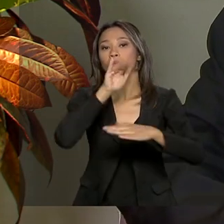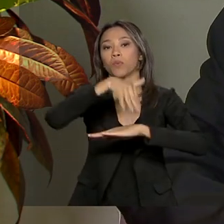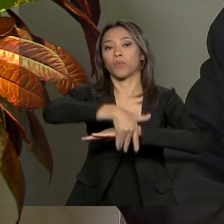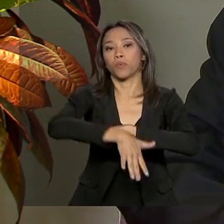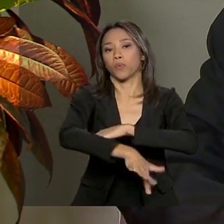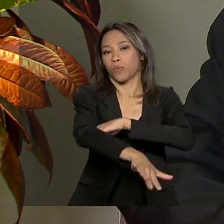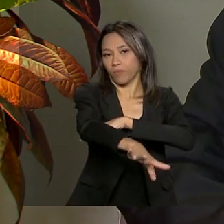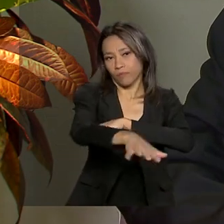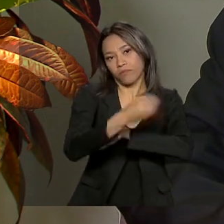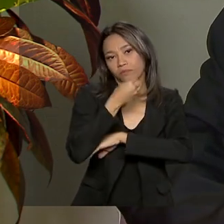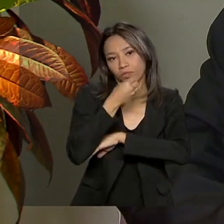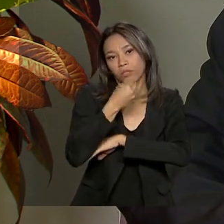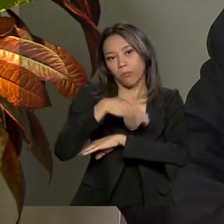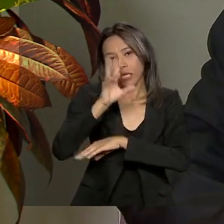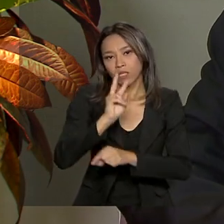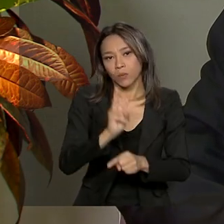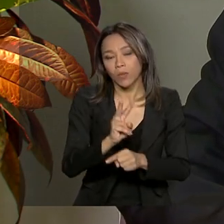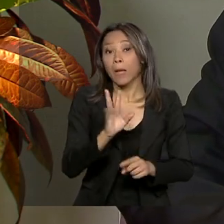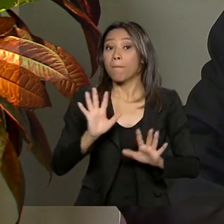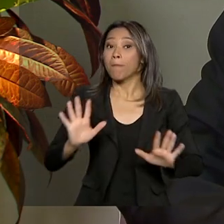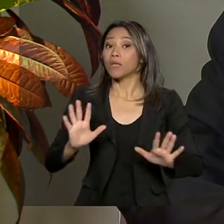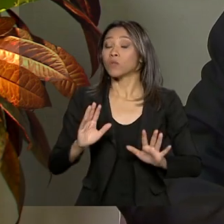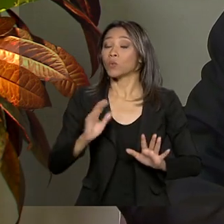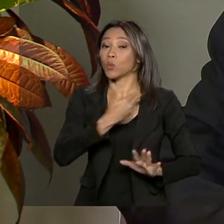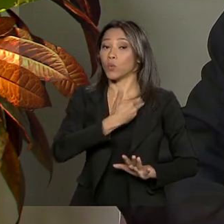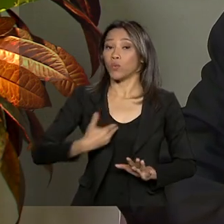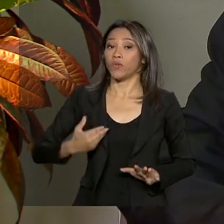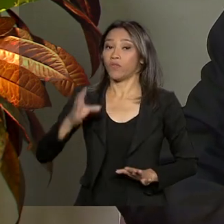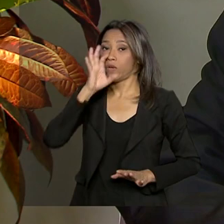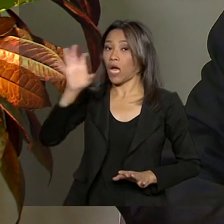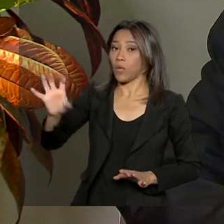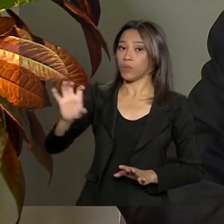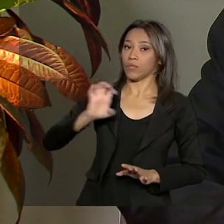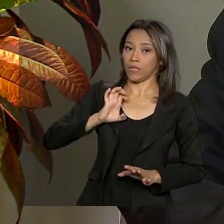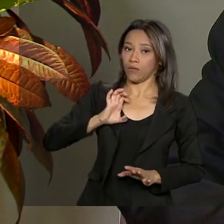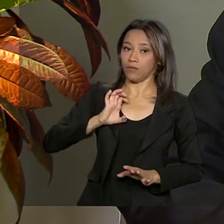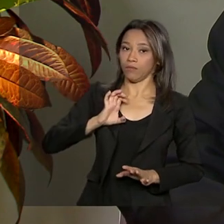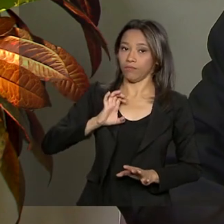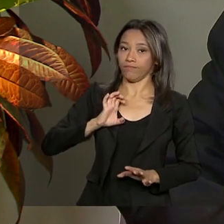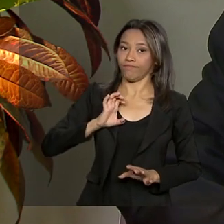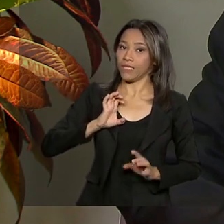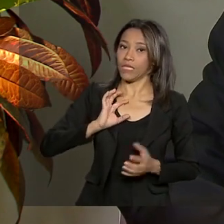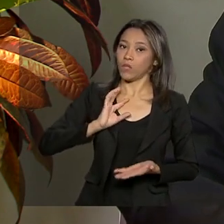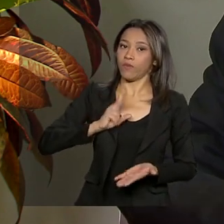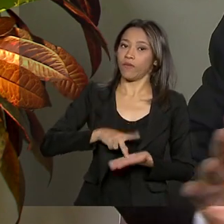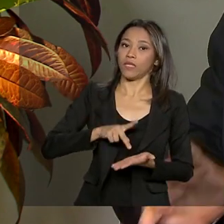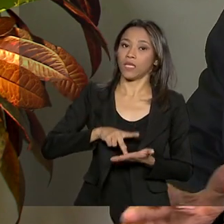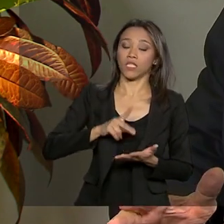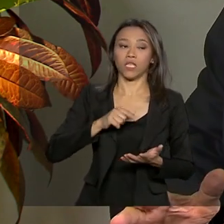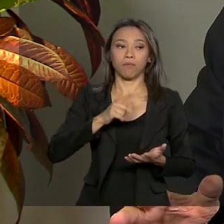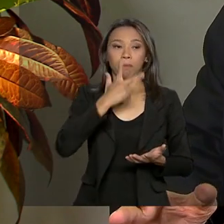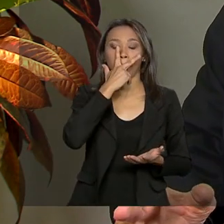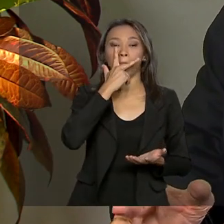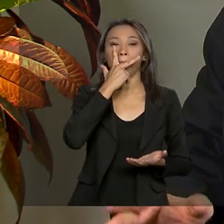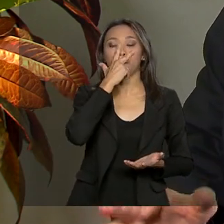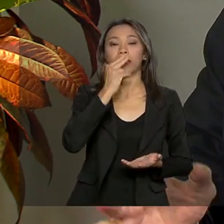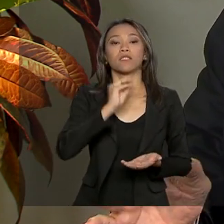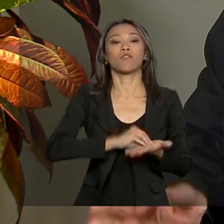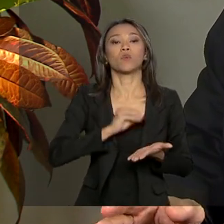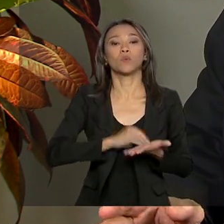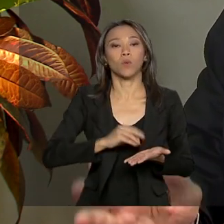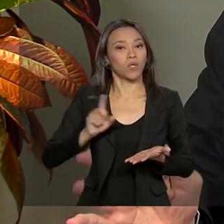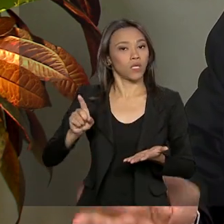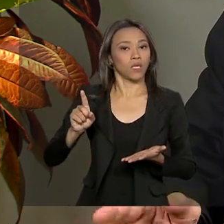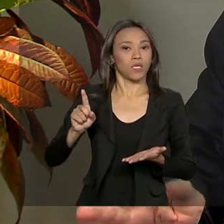o governo foi acusado de um descuido que não é verdadeiro ao longo do tempo. Nós